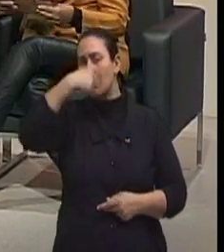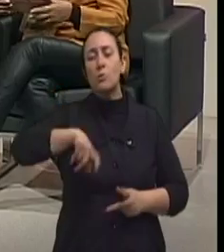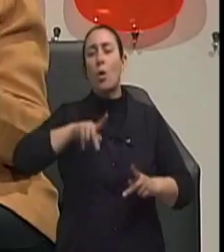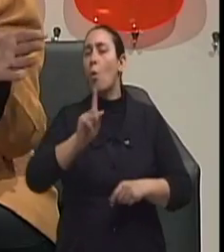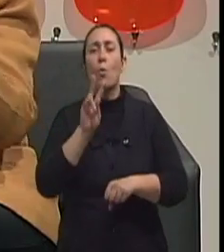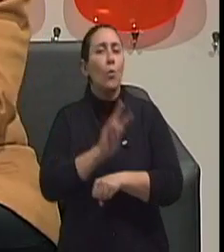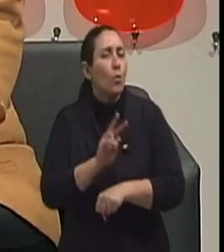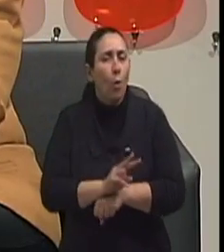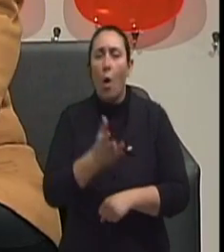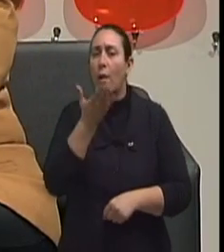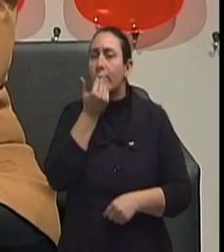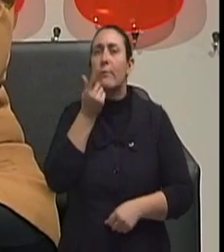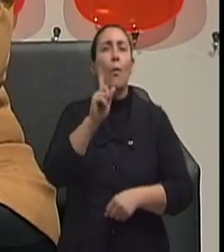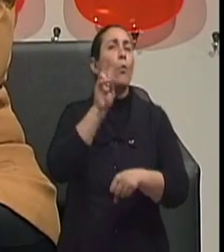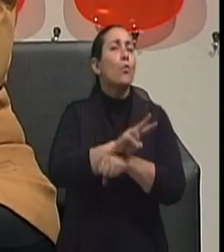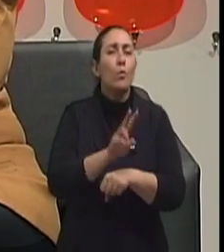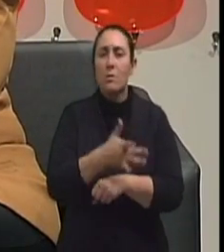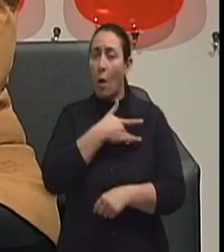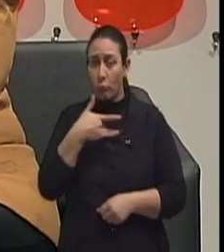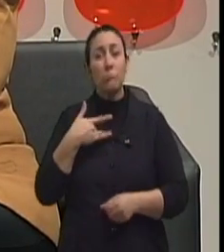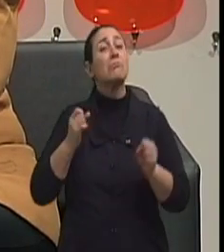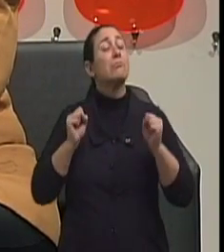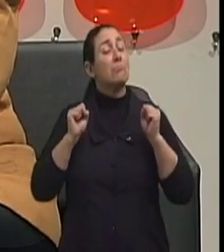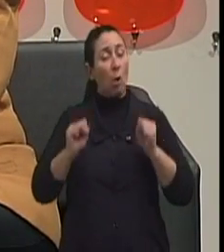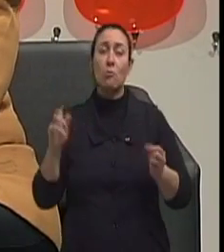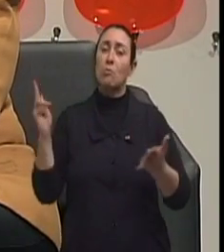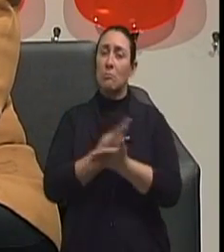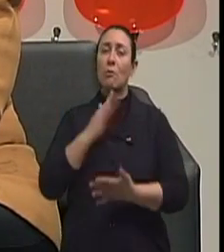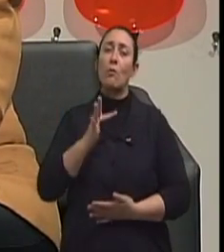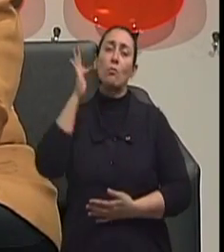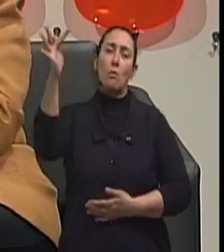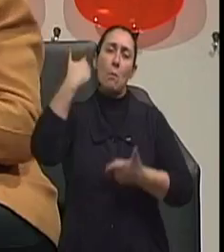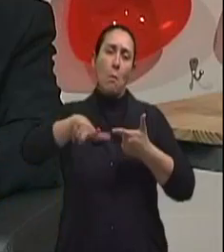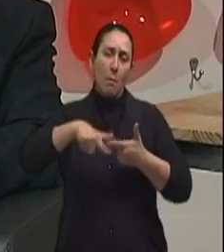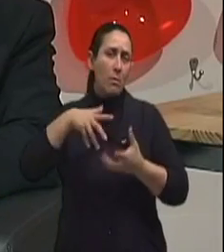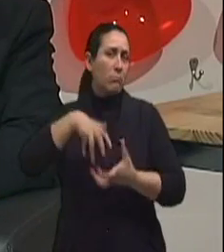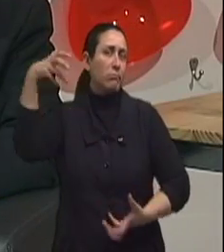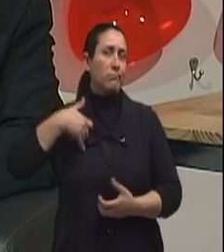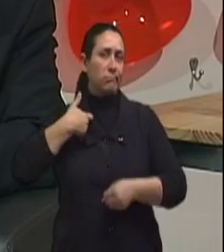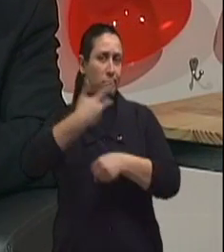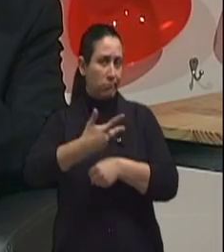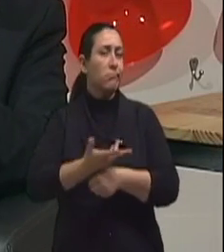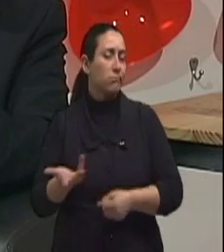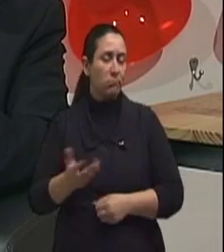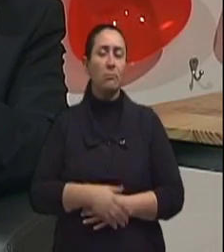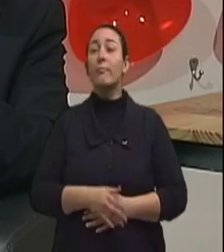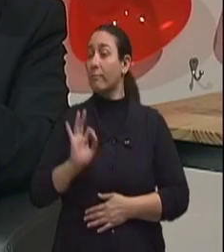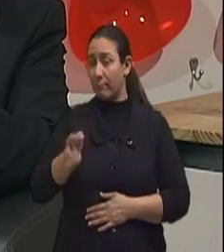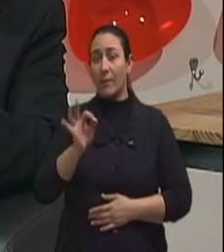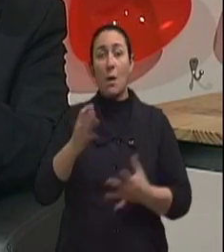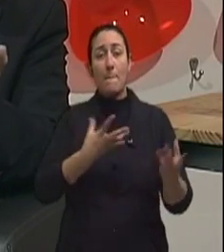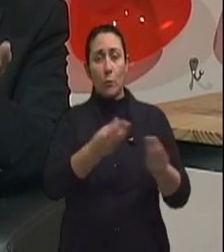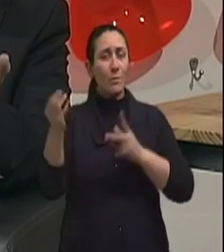da sua saúde geral durante a vida vai ter um acúmulo de possibilidades na terceira idade, né, doutor? Sim, a gente é, no fim, o que